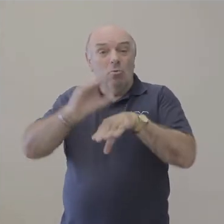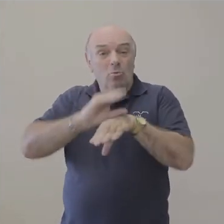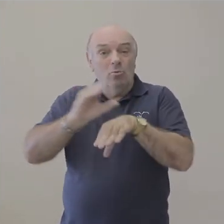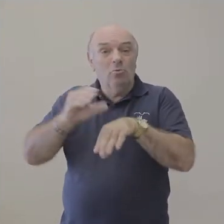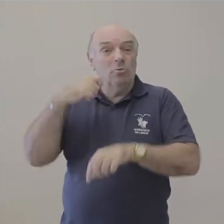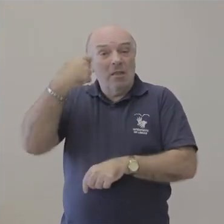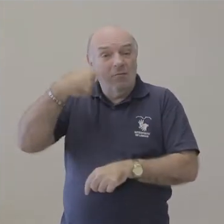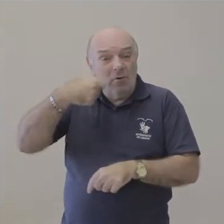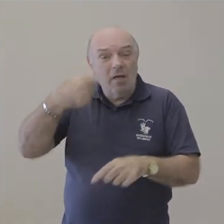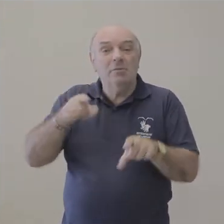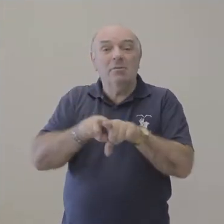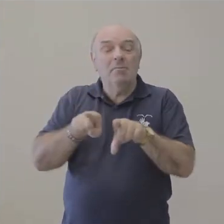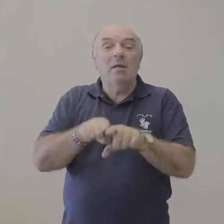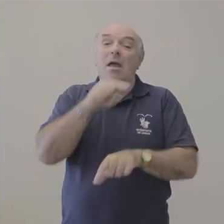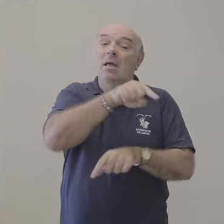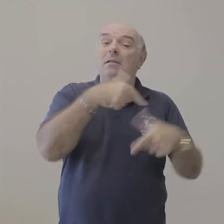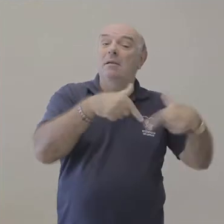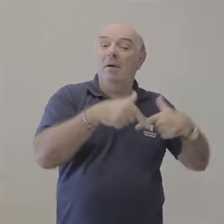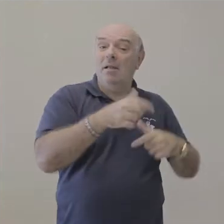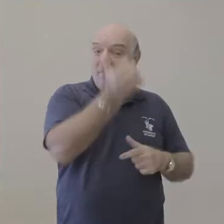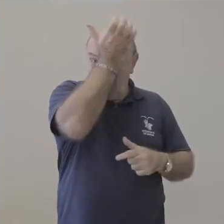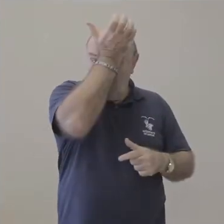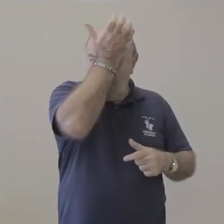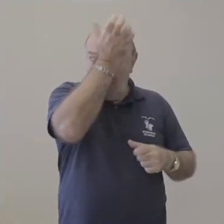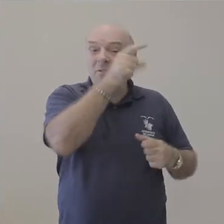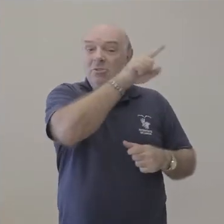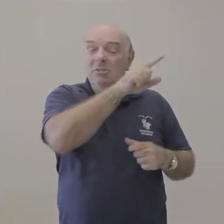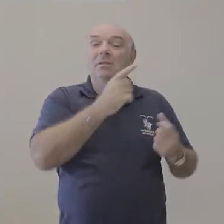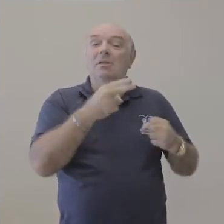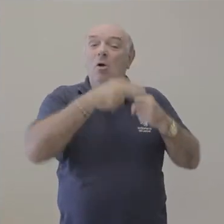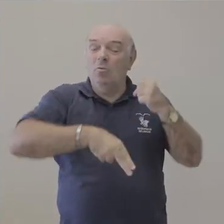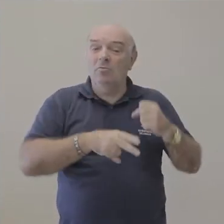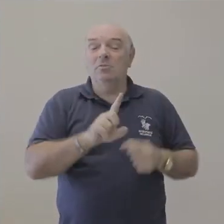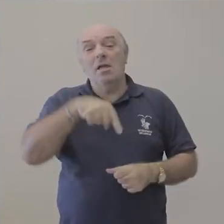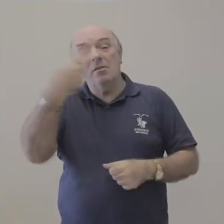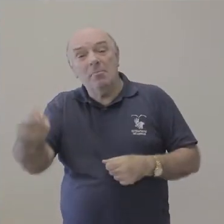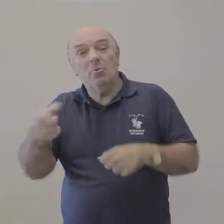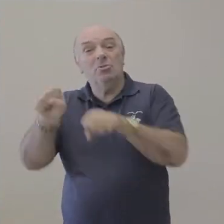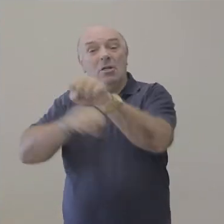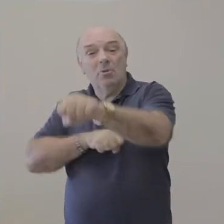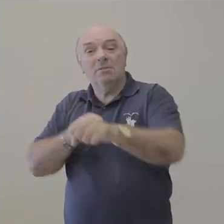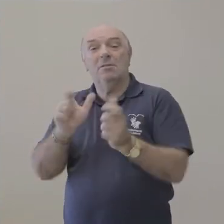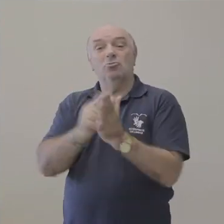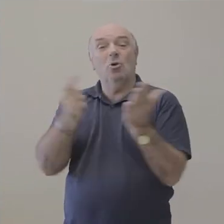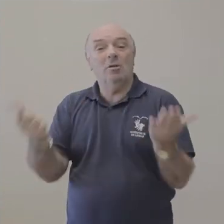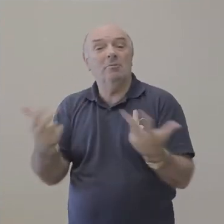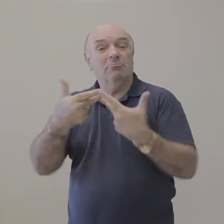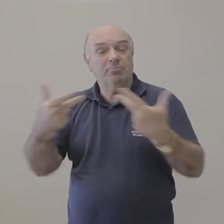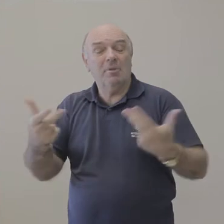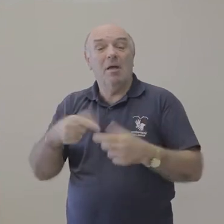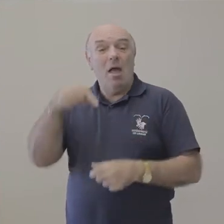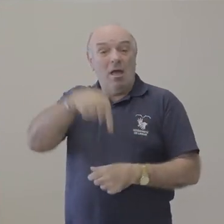Cursou direito enquanto trabalhava no setor de enfermagem do hospital universitário e depois fez graduação em